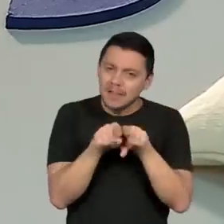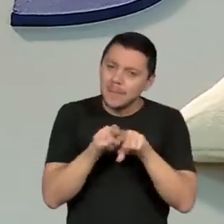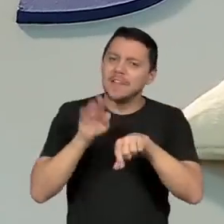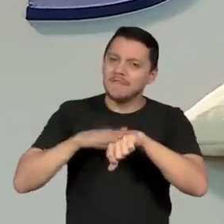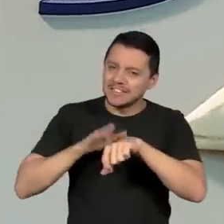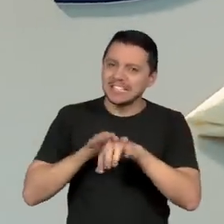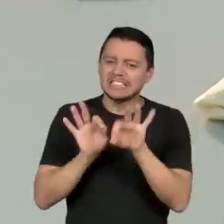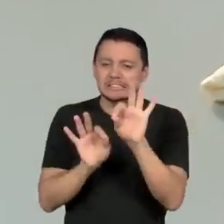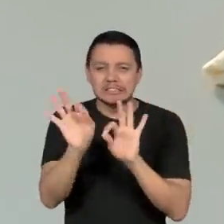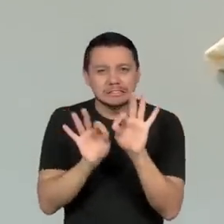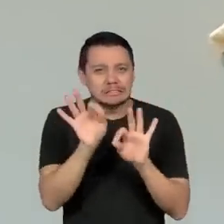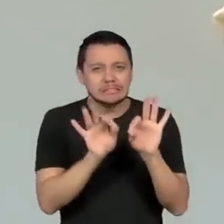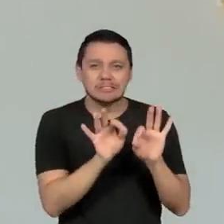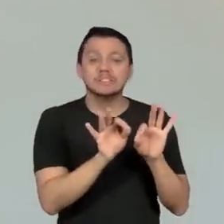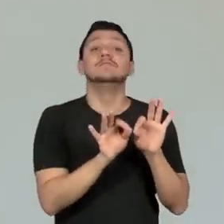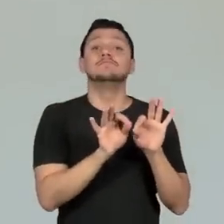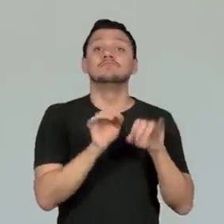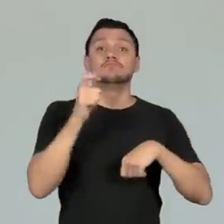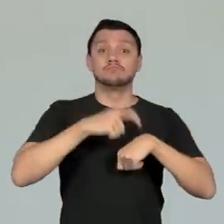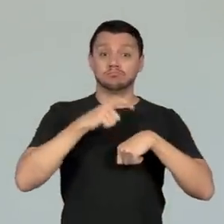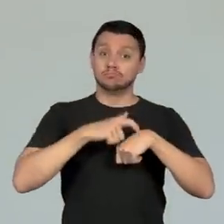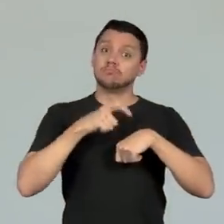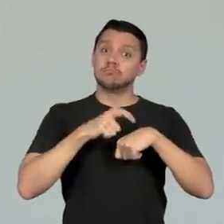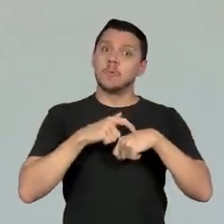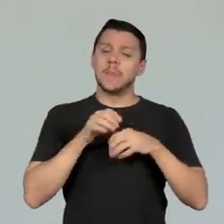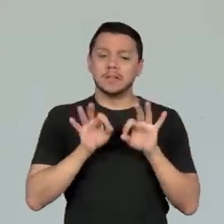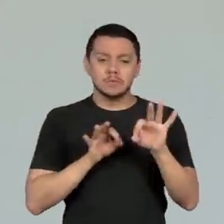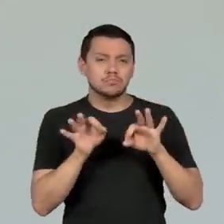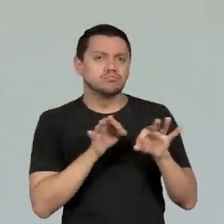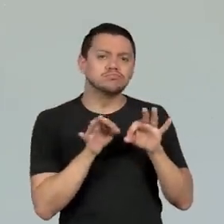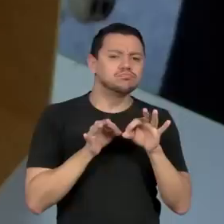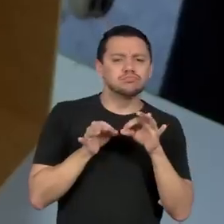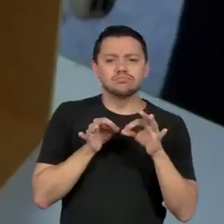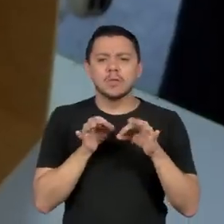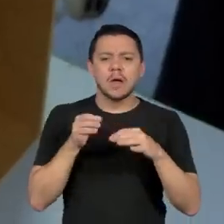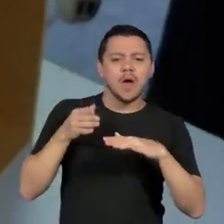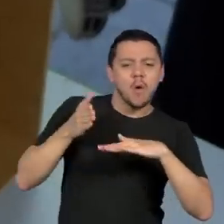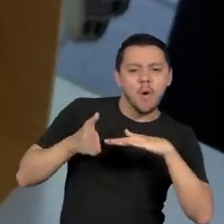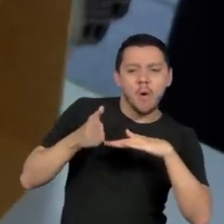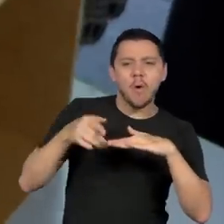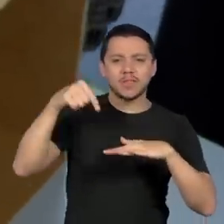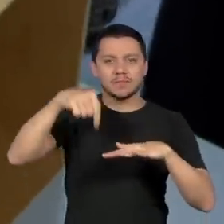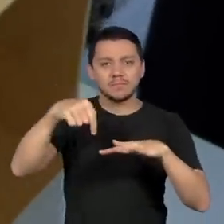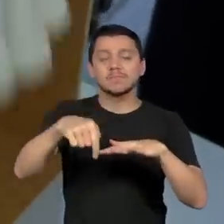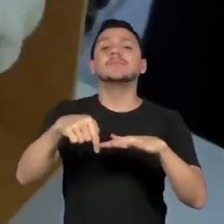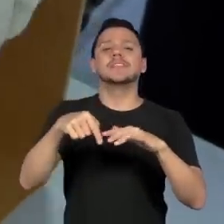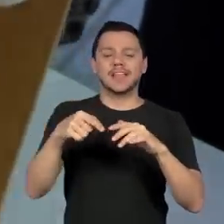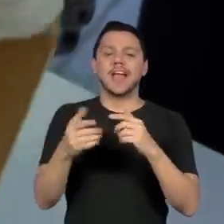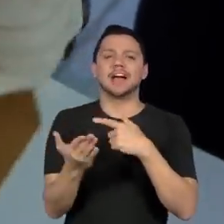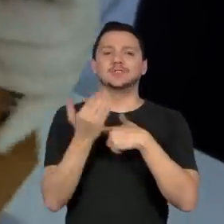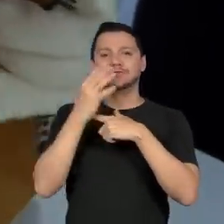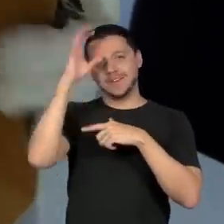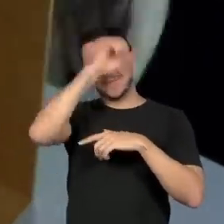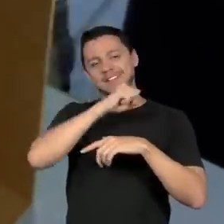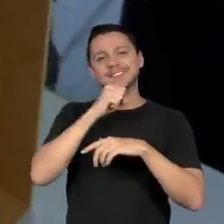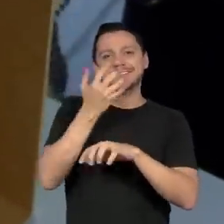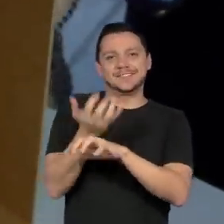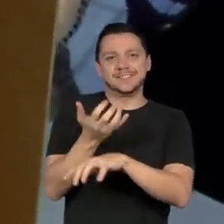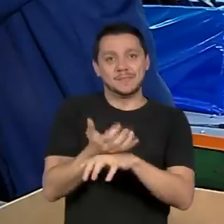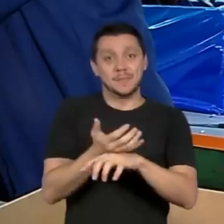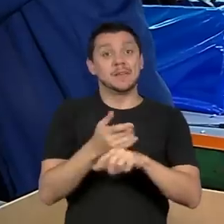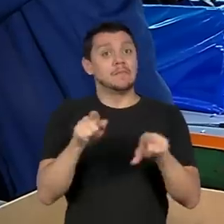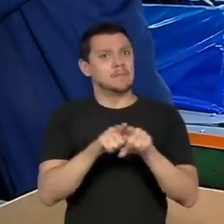Por isso, enquanto produzem, os estudantes aprendem sobre as disciplinas. Além disso, ainda desenvolvem habilidades